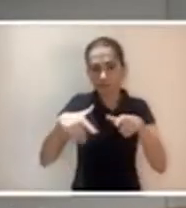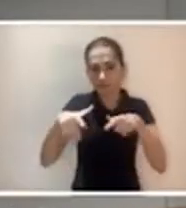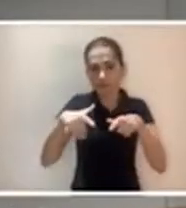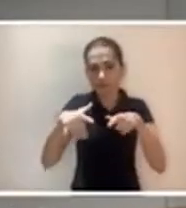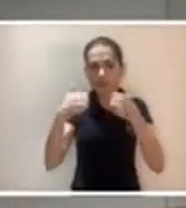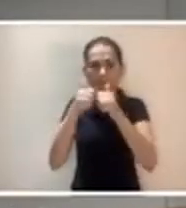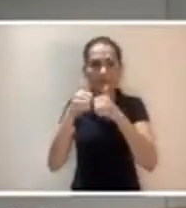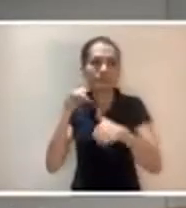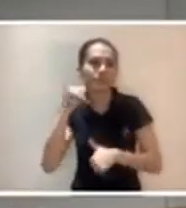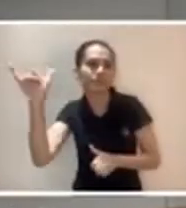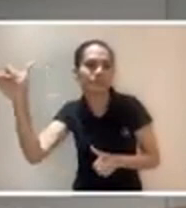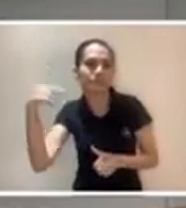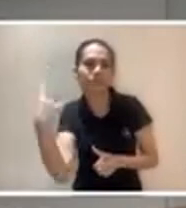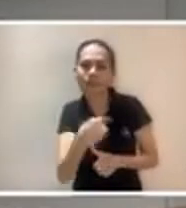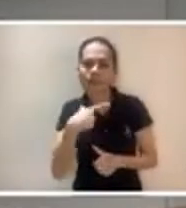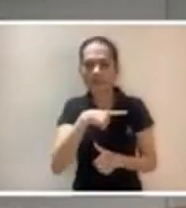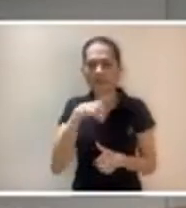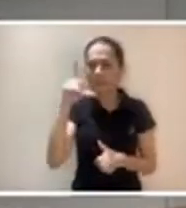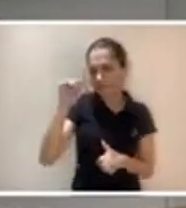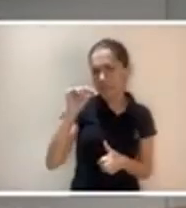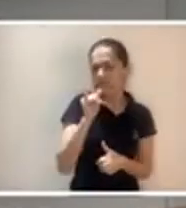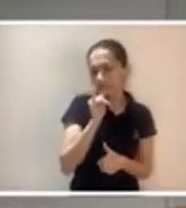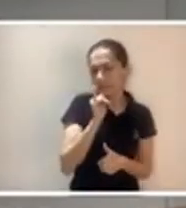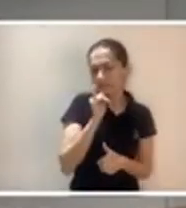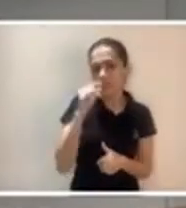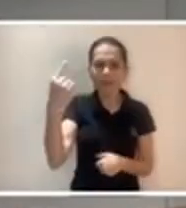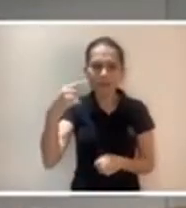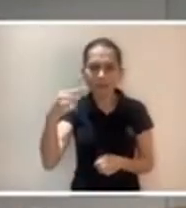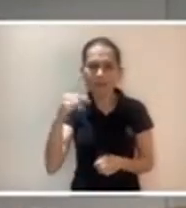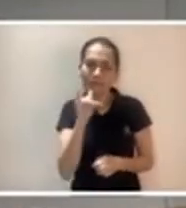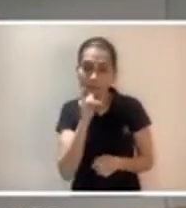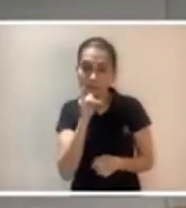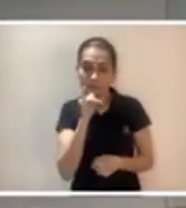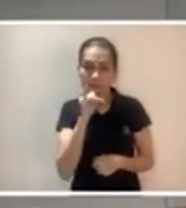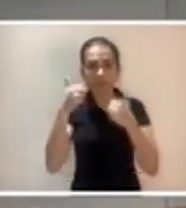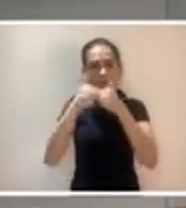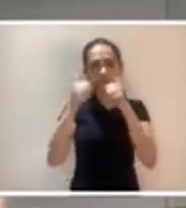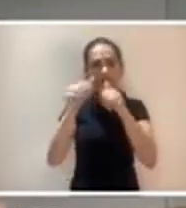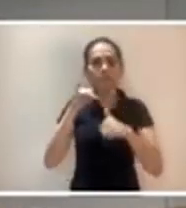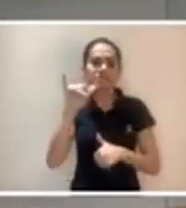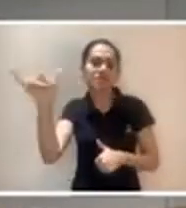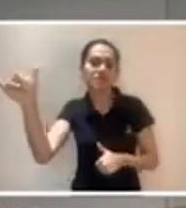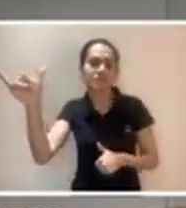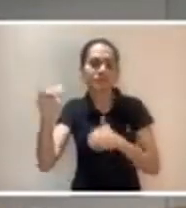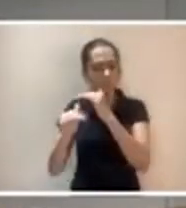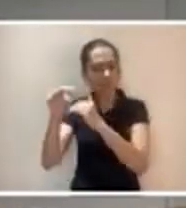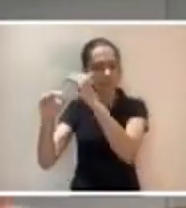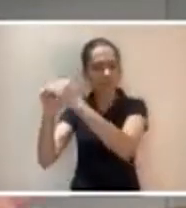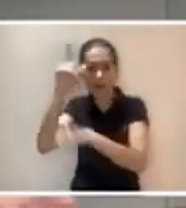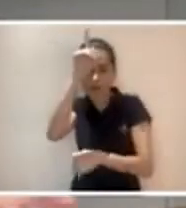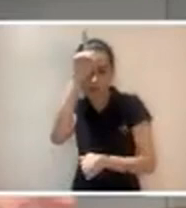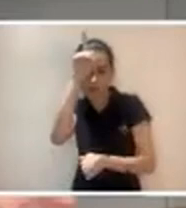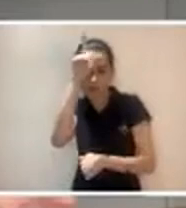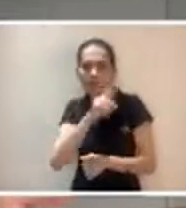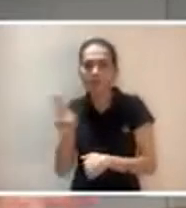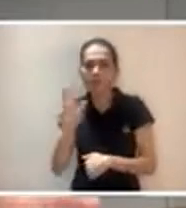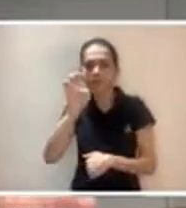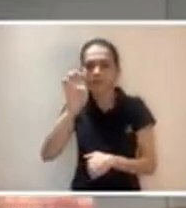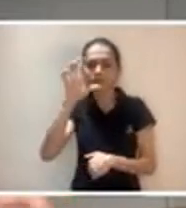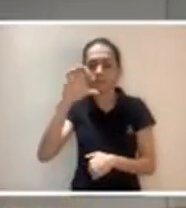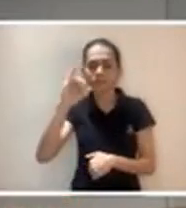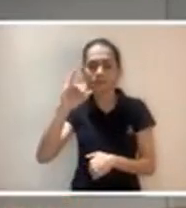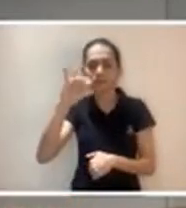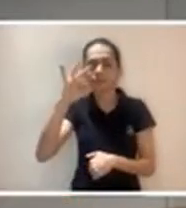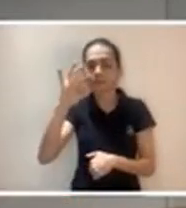começou a trabalhar com o ônibus elétrico, gente tinha poucas referências. Então a primeira referência mais próxima para a gente era o ônibus elétrico